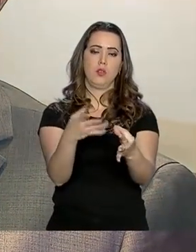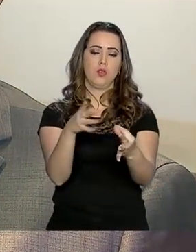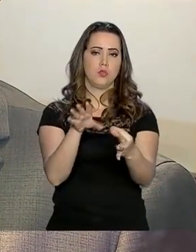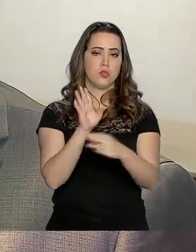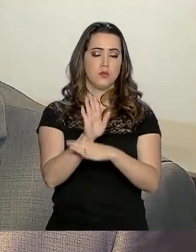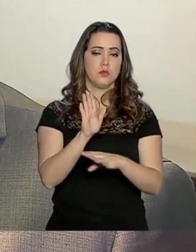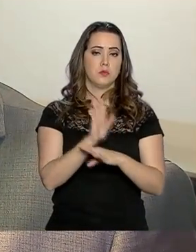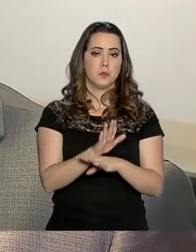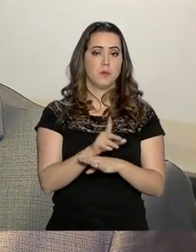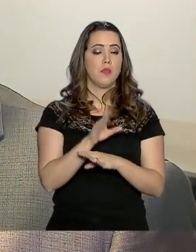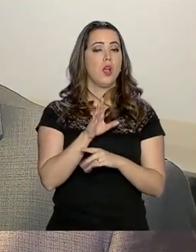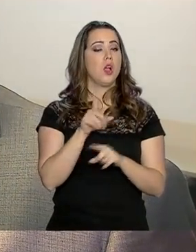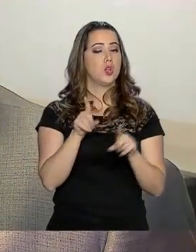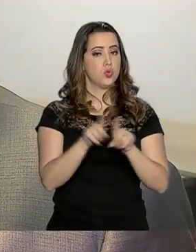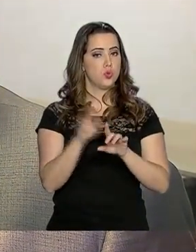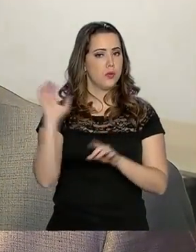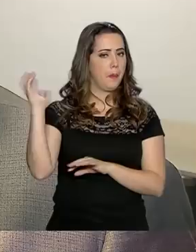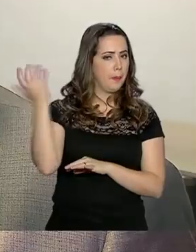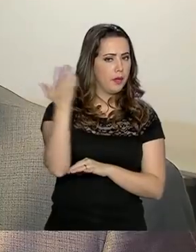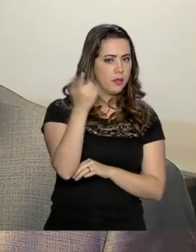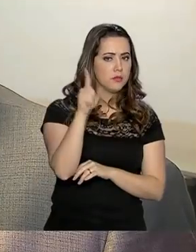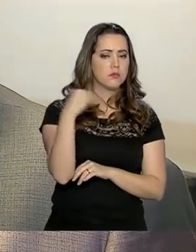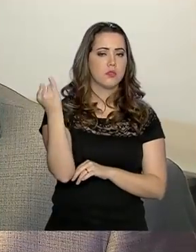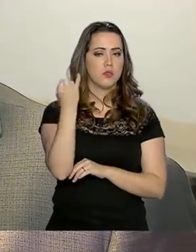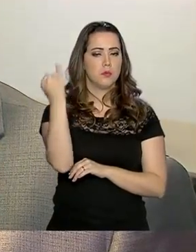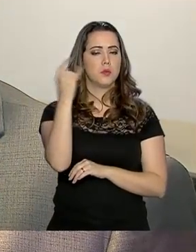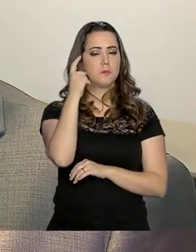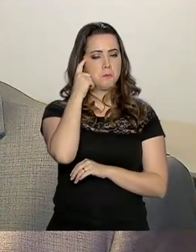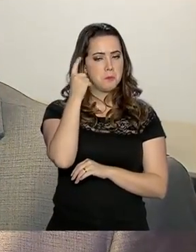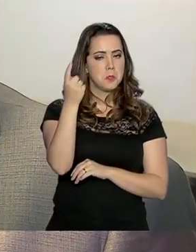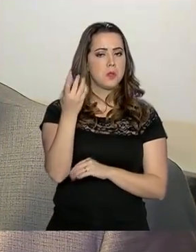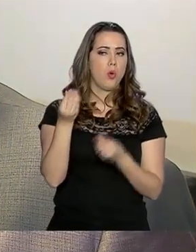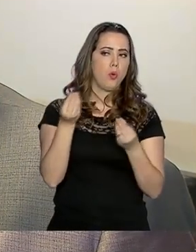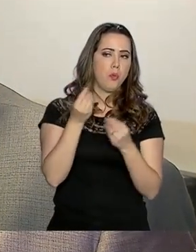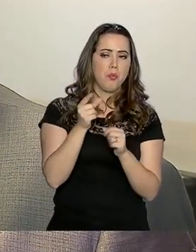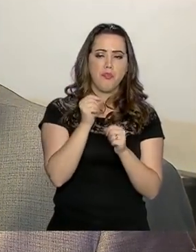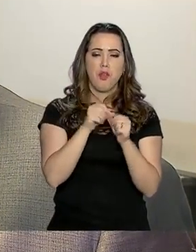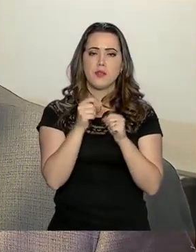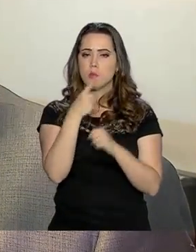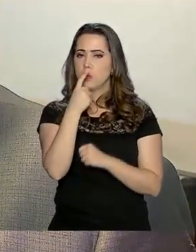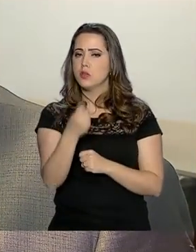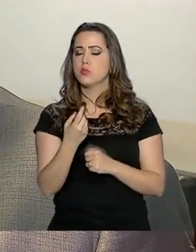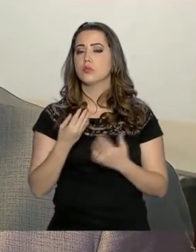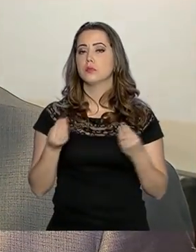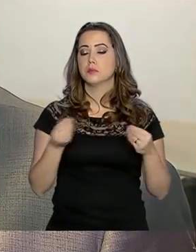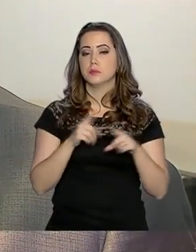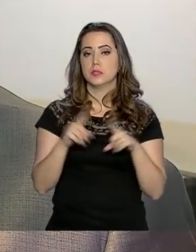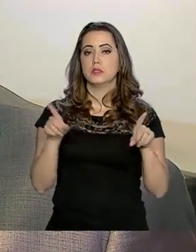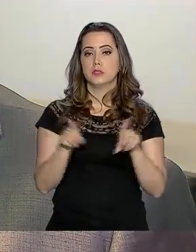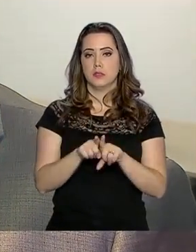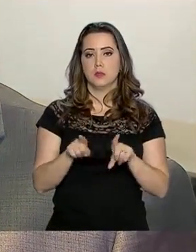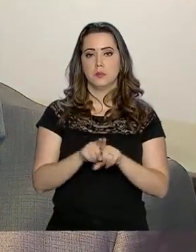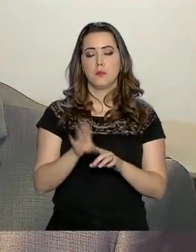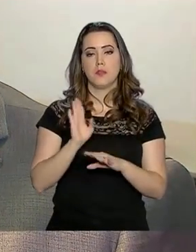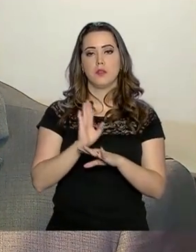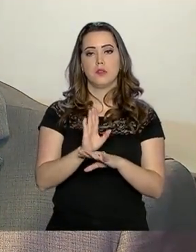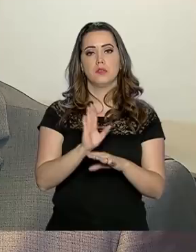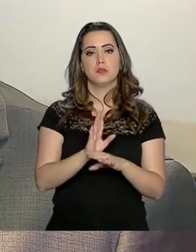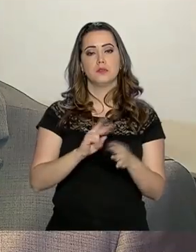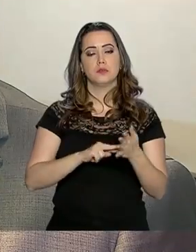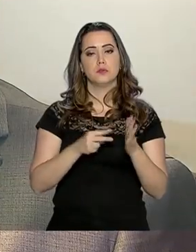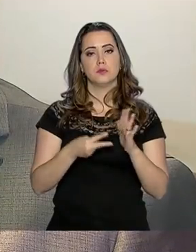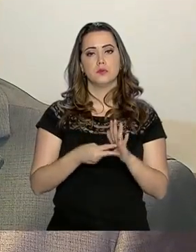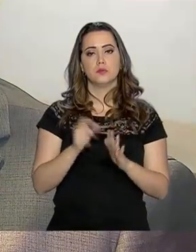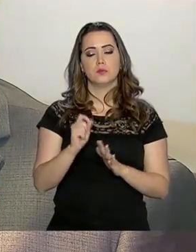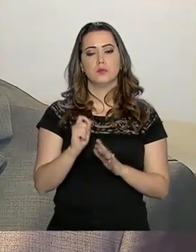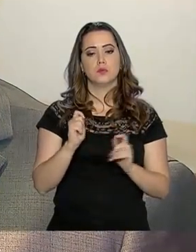ajuda no sentido de meio ambiente, que é importante a gente pensar nisso, o vai fazer com esses resíduos todos, mas também ajuda no sentido de